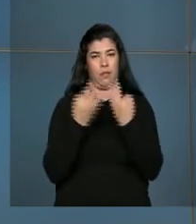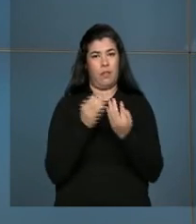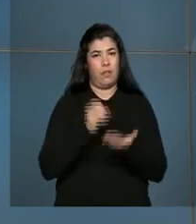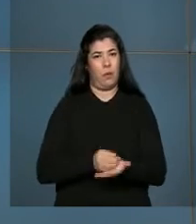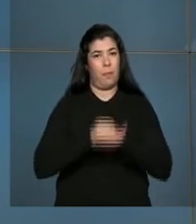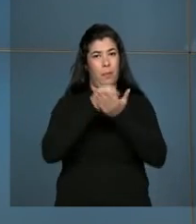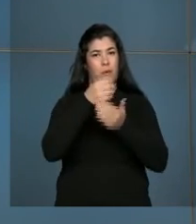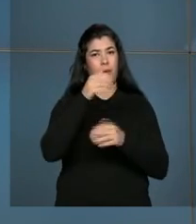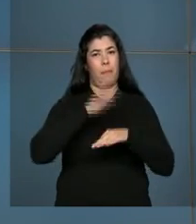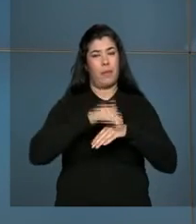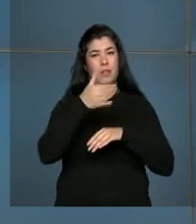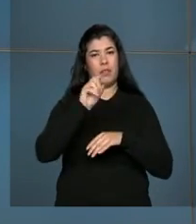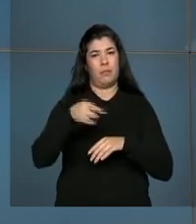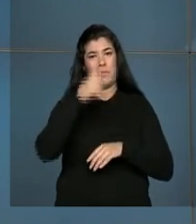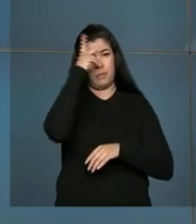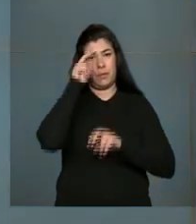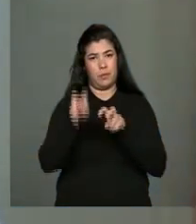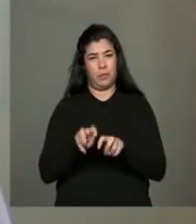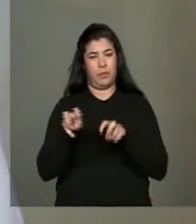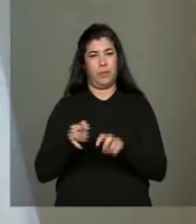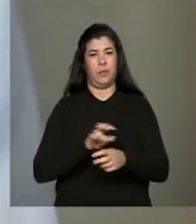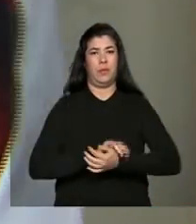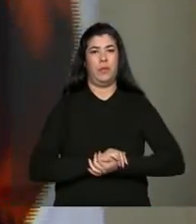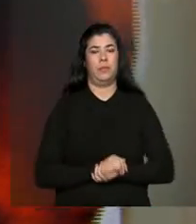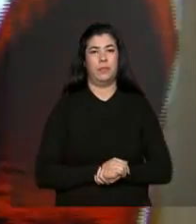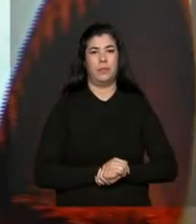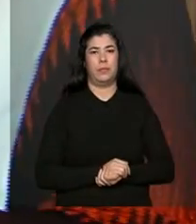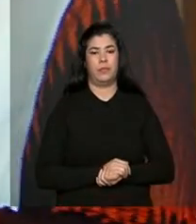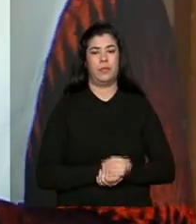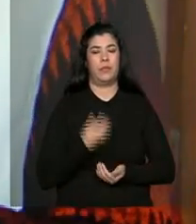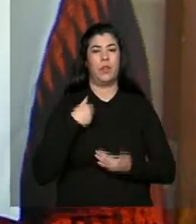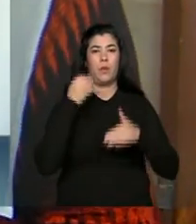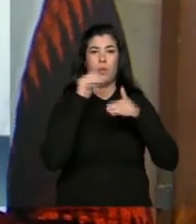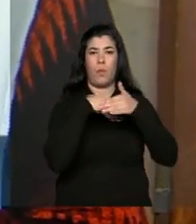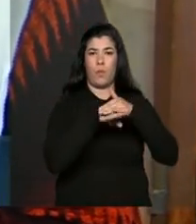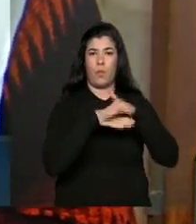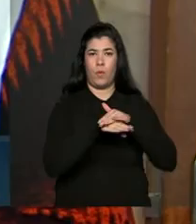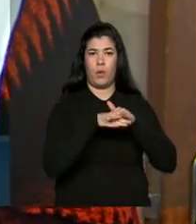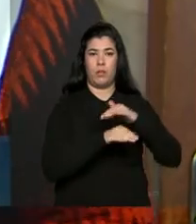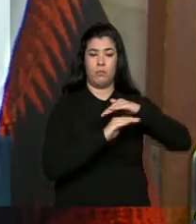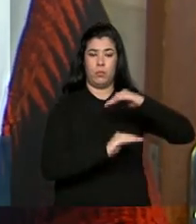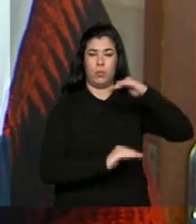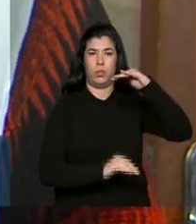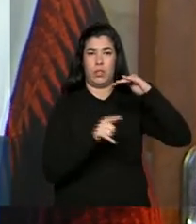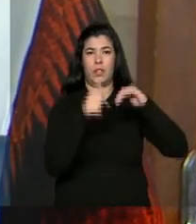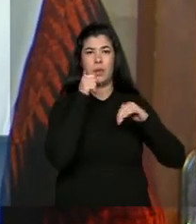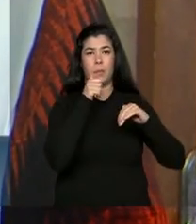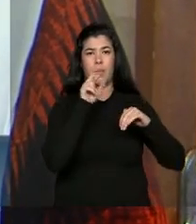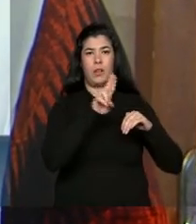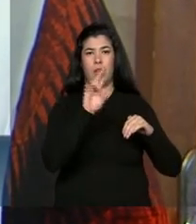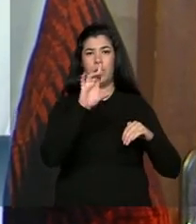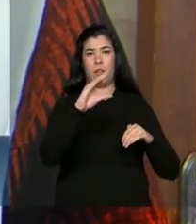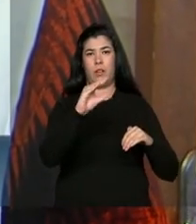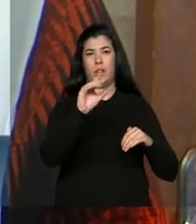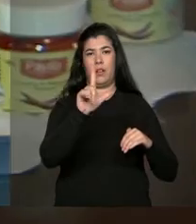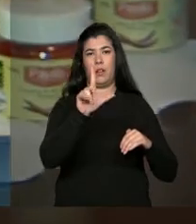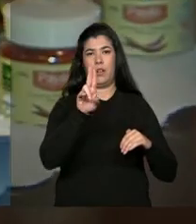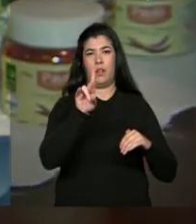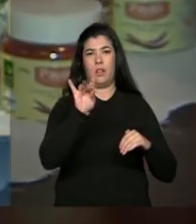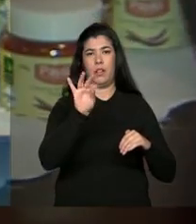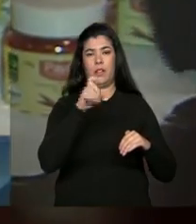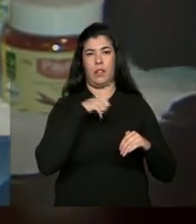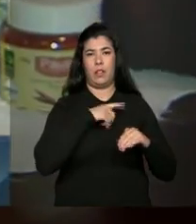mais de 100 mil produtores. No estoque da agricultura familiar Claudete, moradora do Distrito Federal,